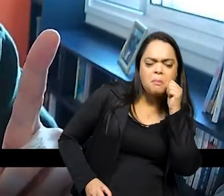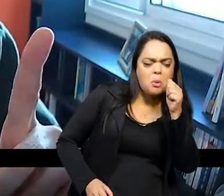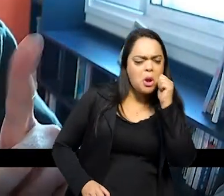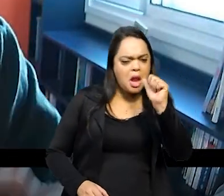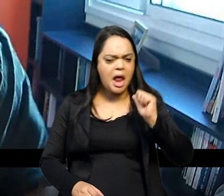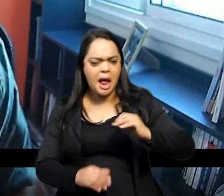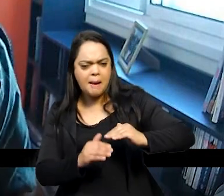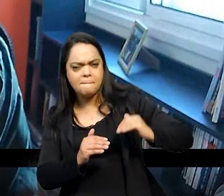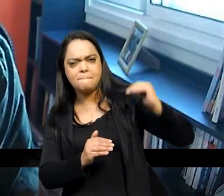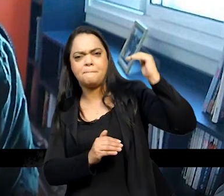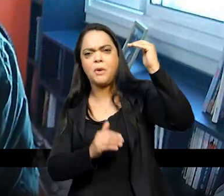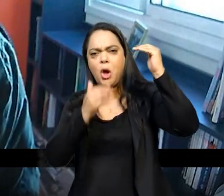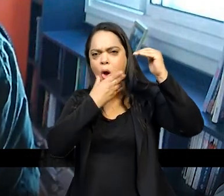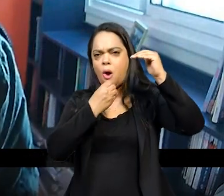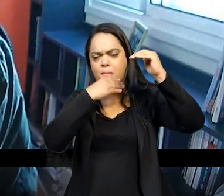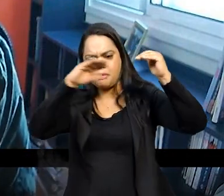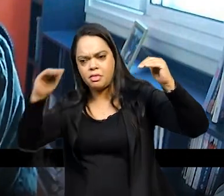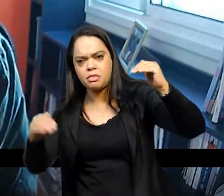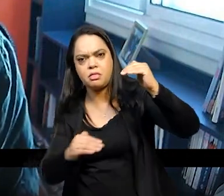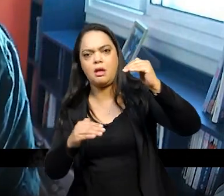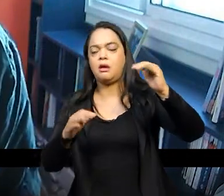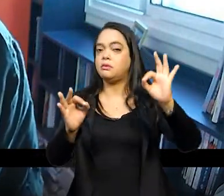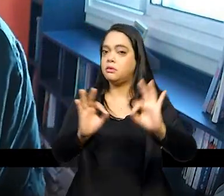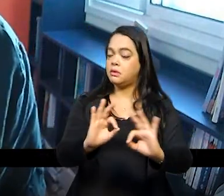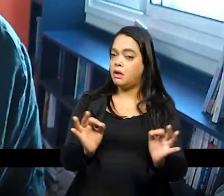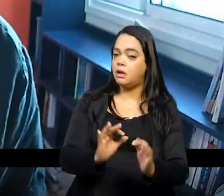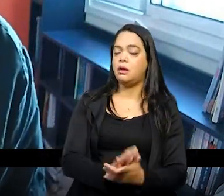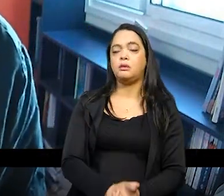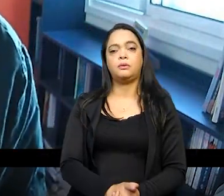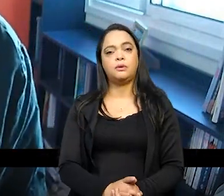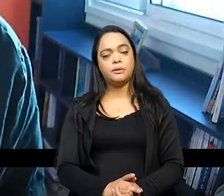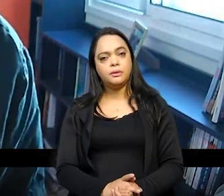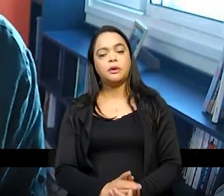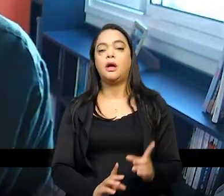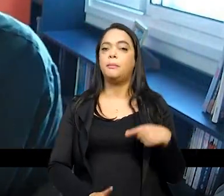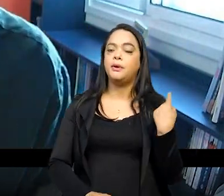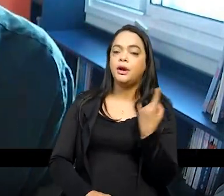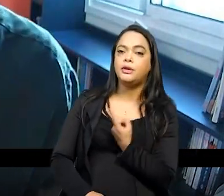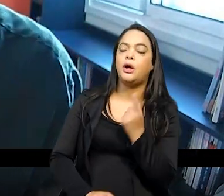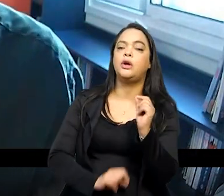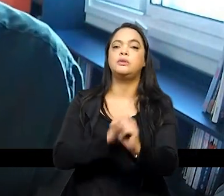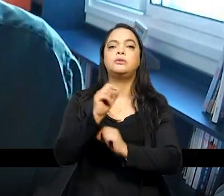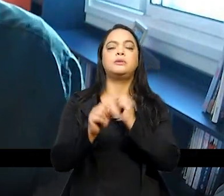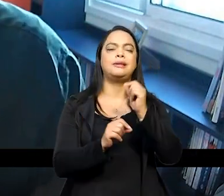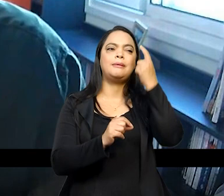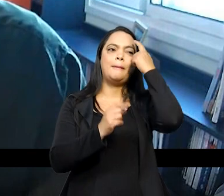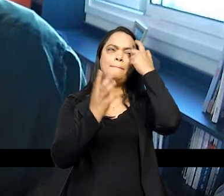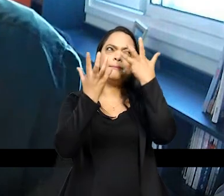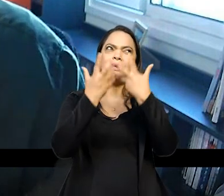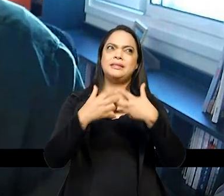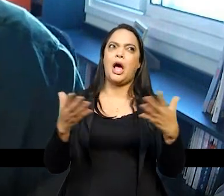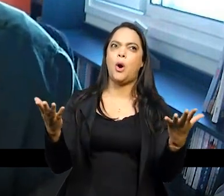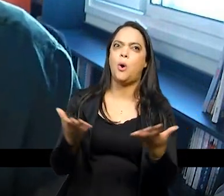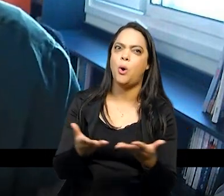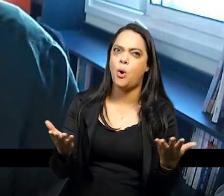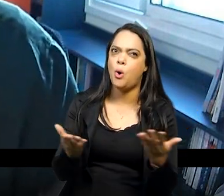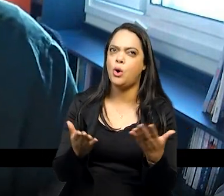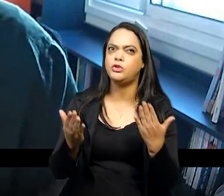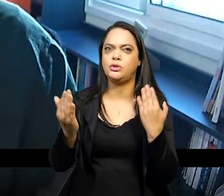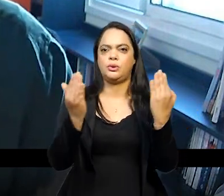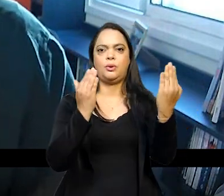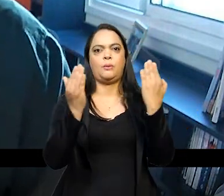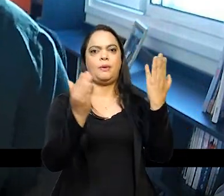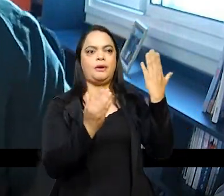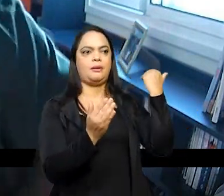disso mas para colocar então a perspectiva do presente numa discussão crítica com o passado